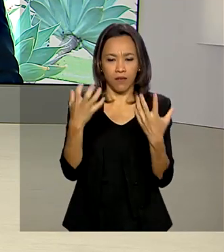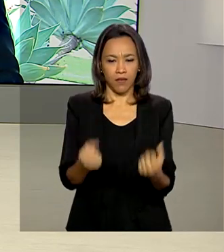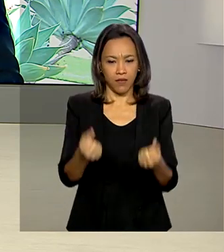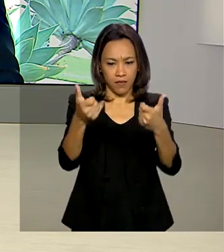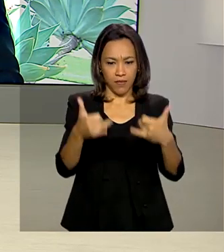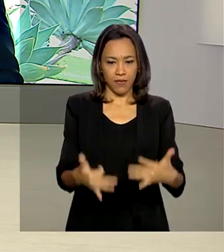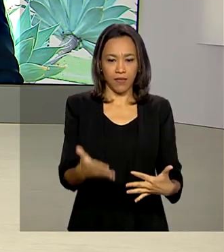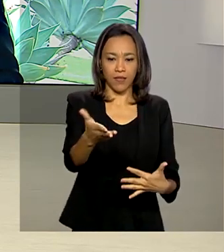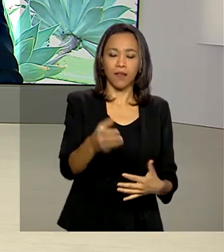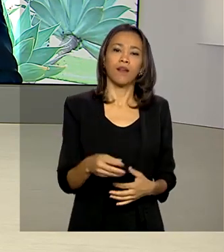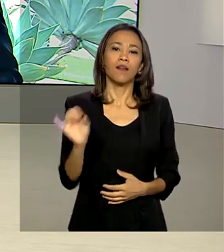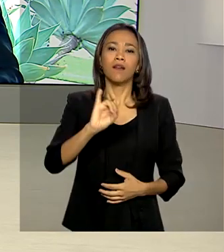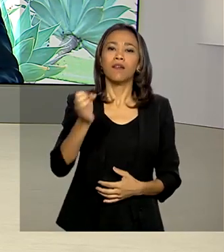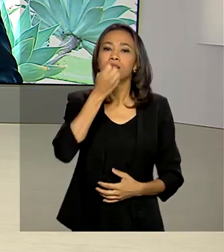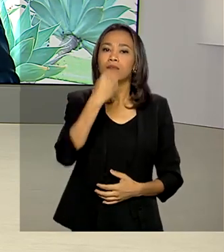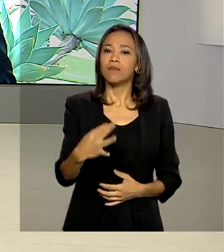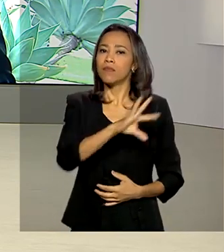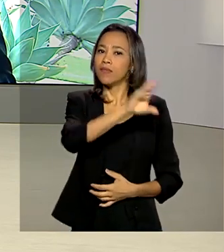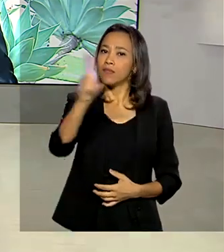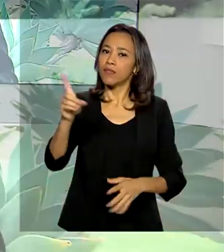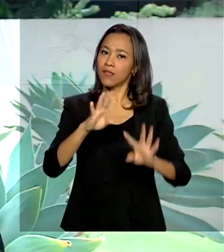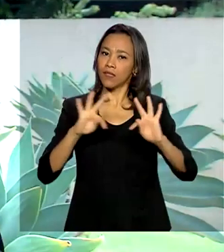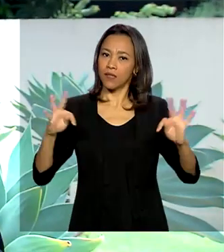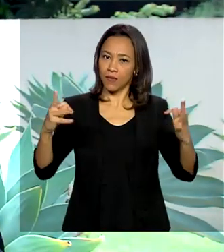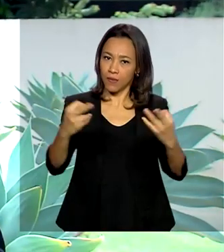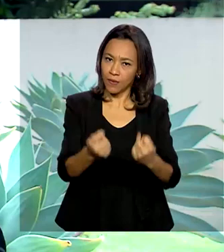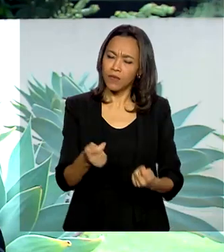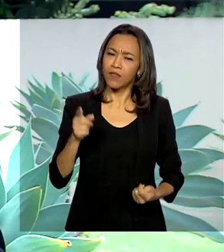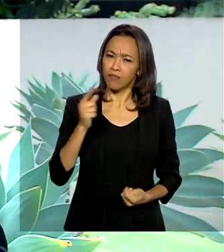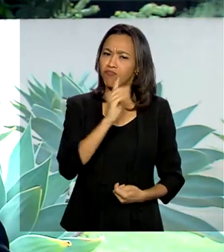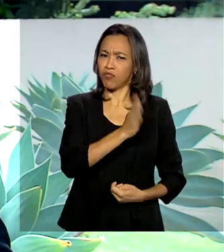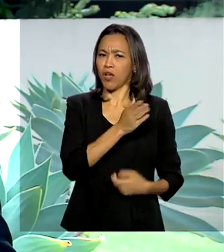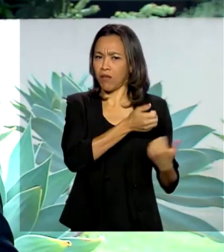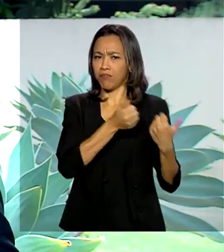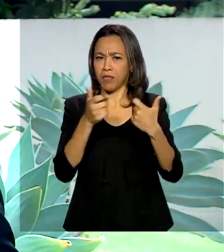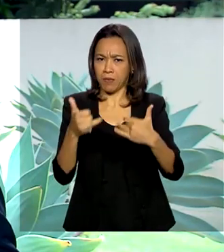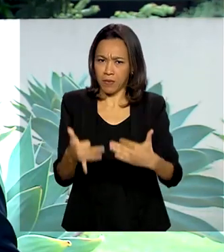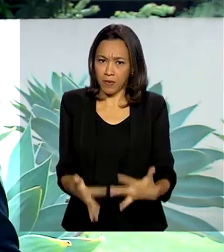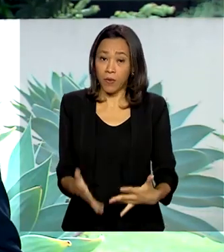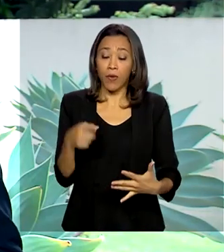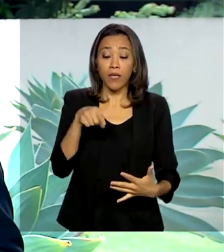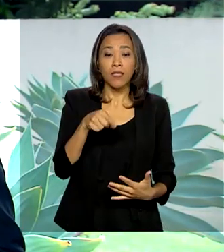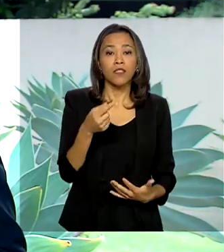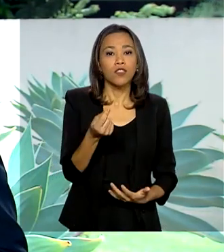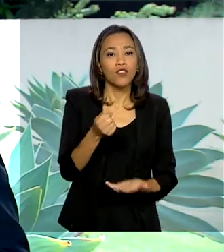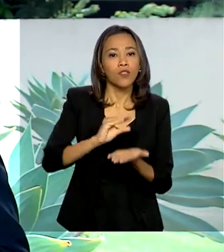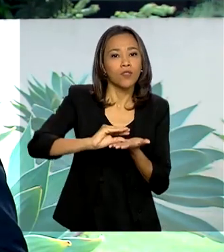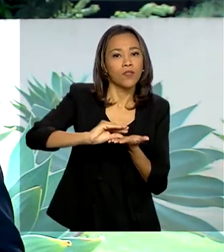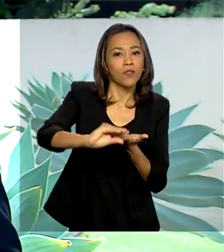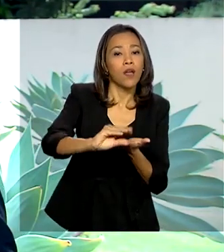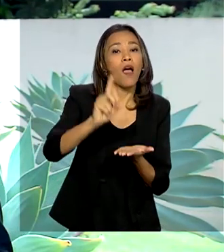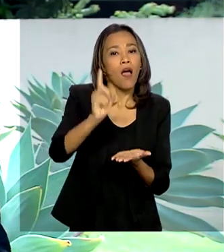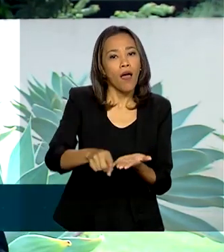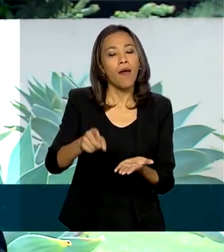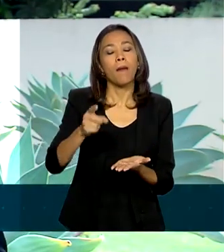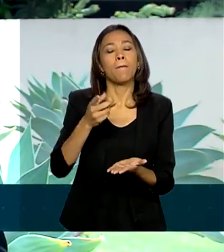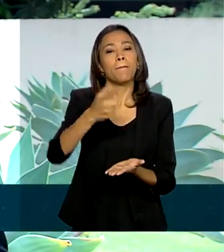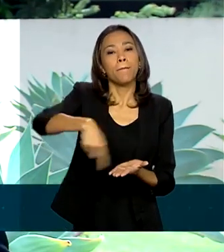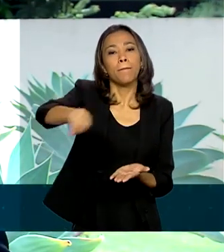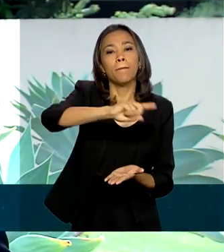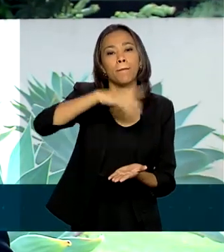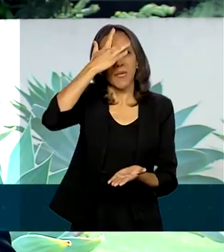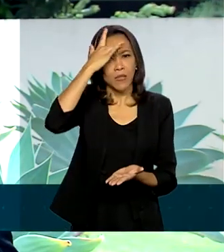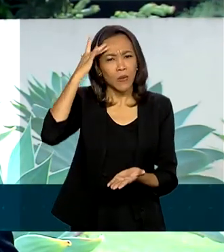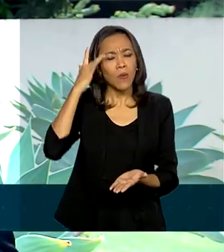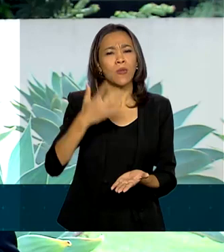Olá, Renata. Bom dia pra você, bom dia a todos. E como você disse, esse auxílio será pago a pessoas de baixa renda e a